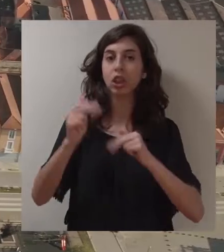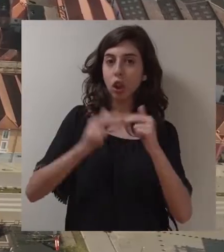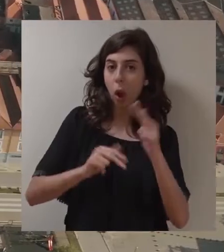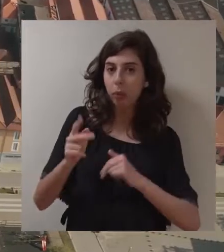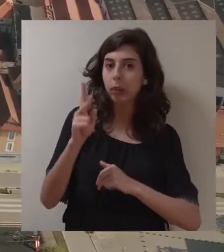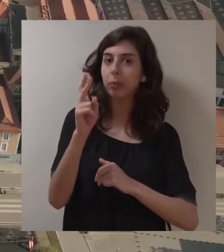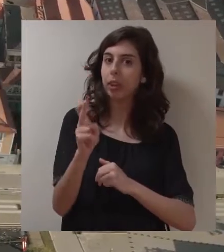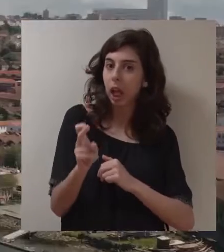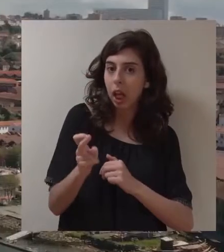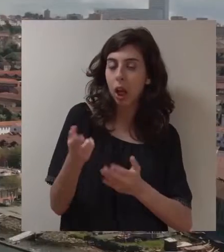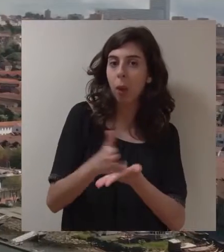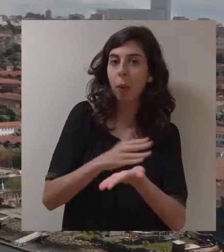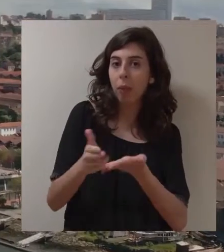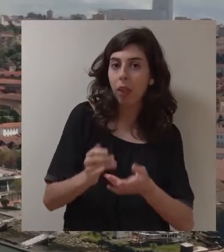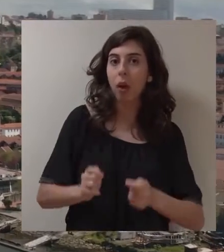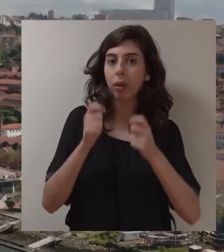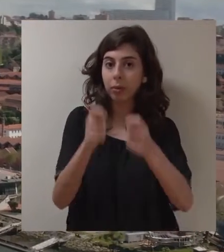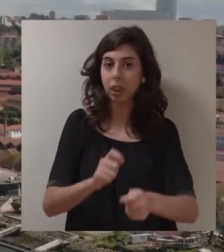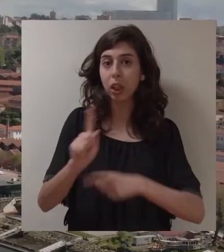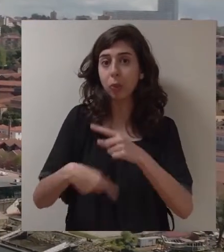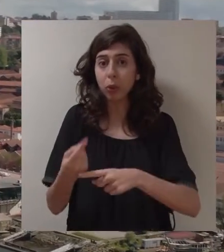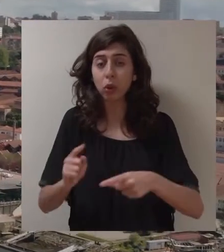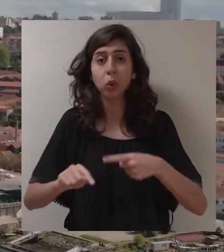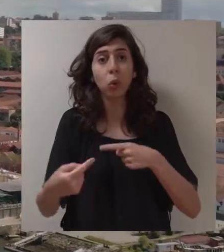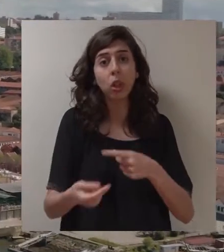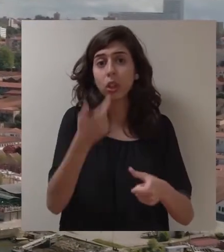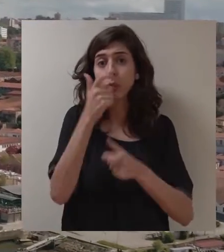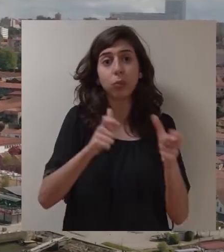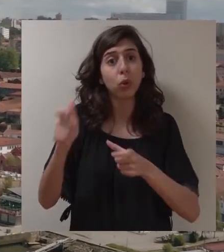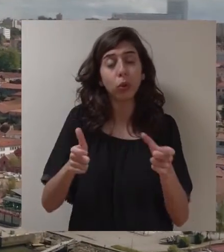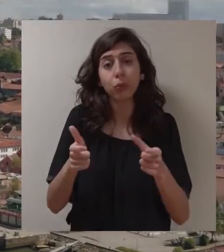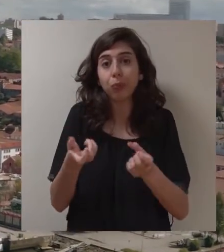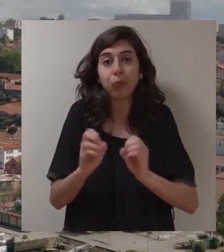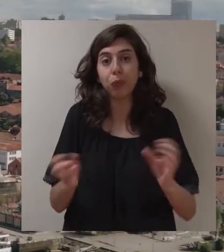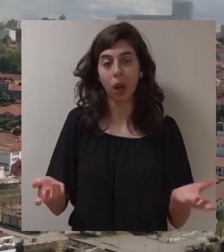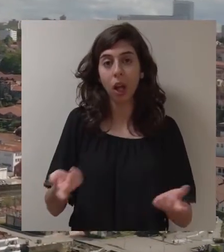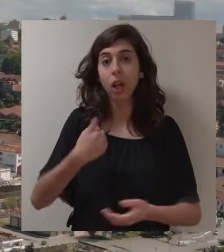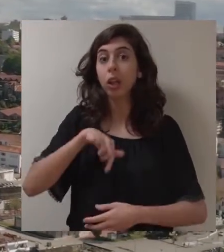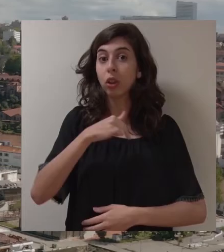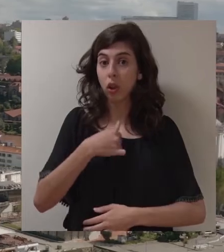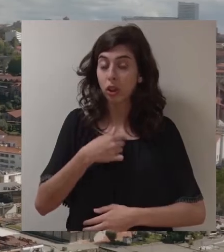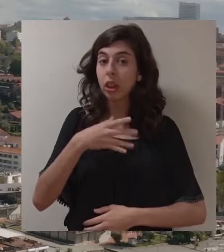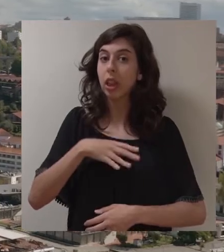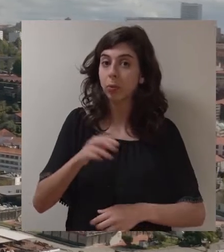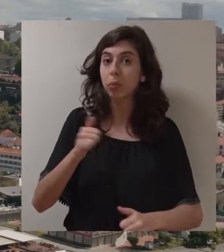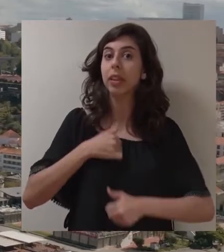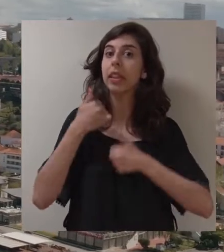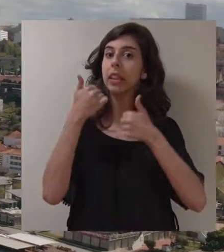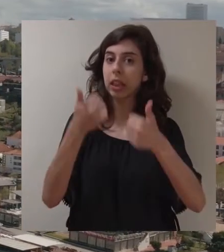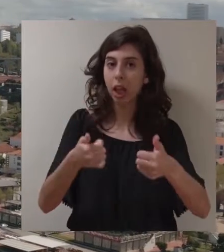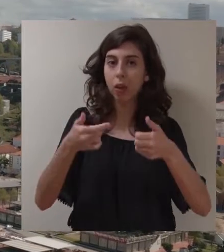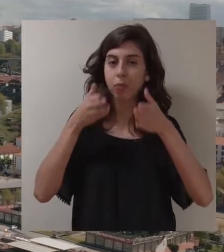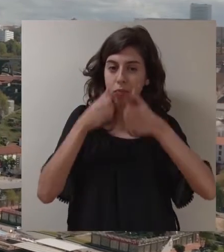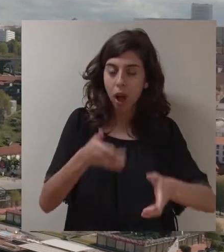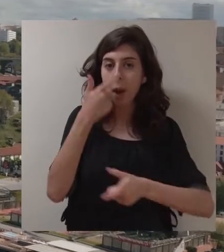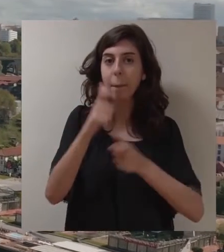na madeira ou no botão, se depois isso não tiver repercussões na vida dos cidadãos. E o que nós pretendemos é que esta seja uma cidade